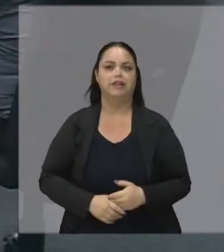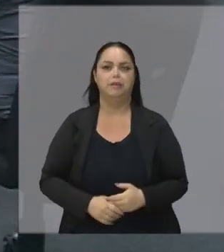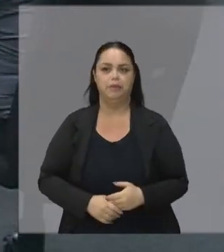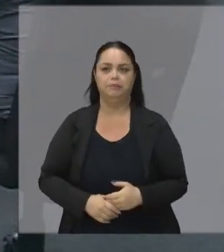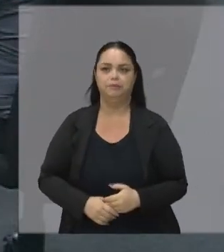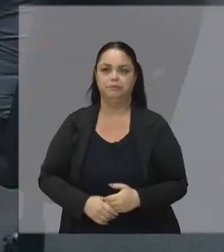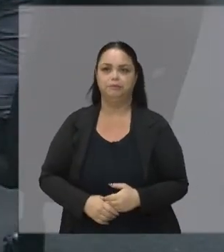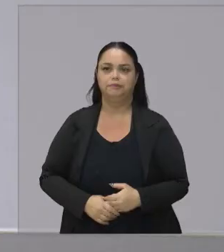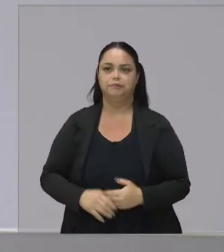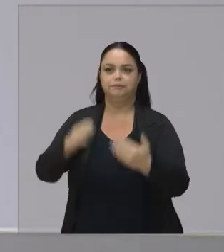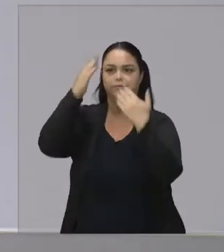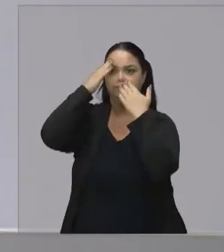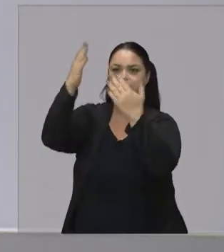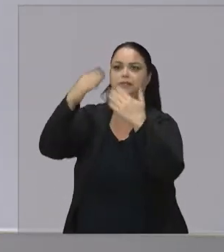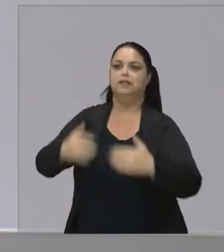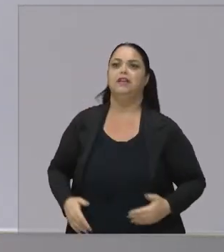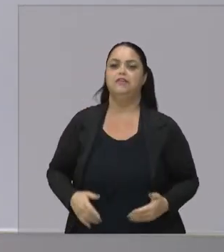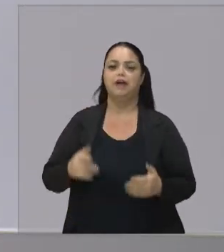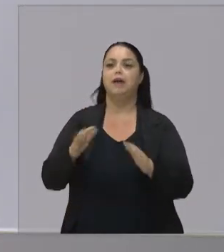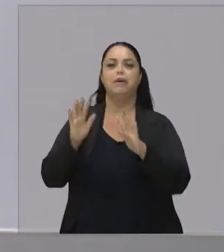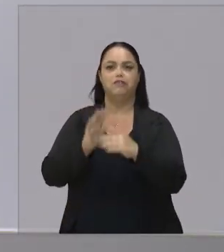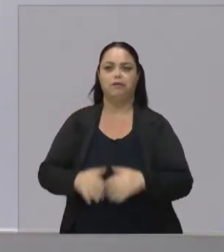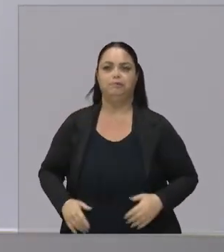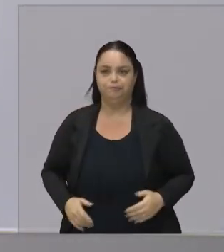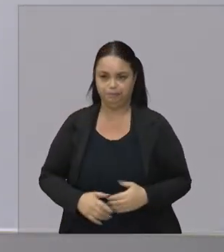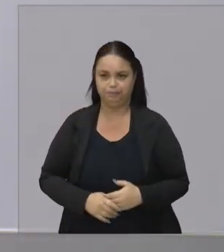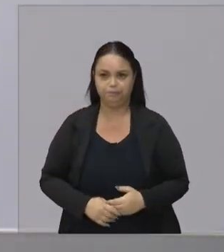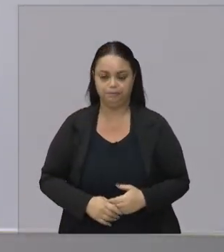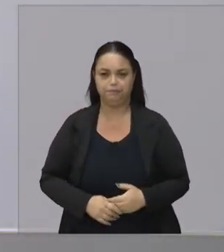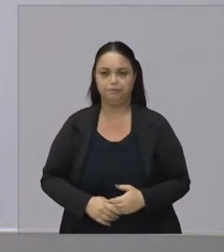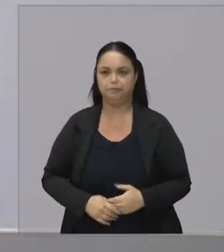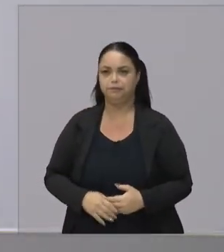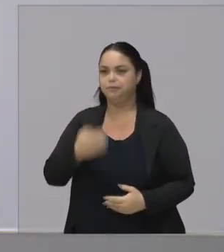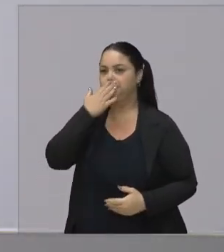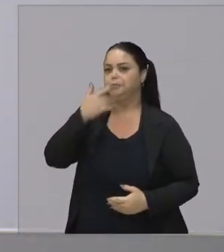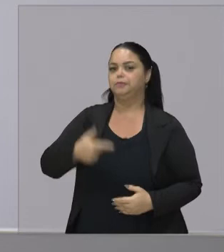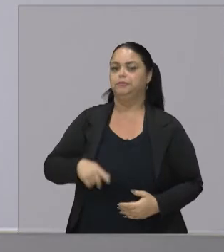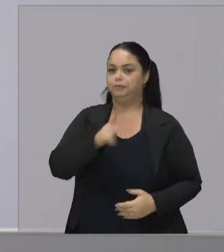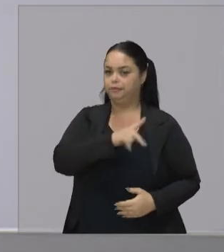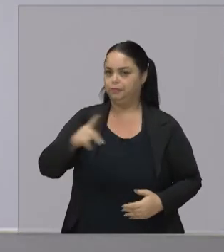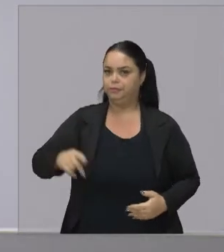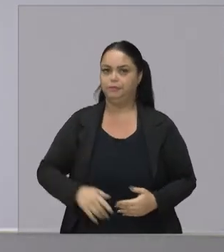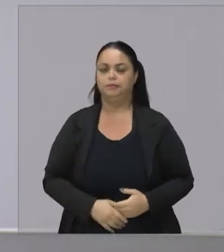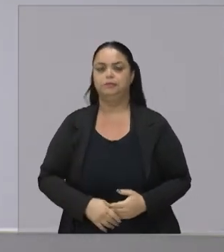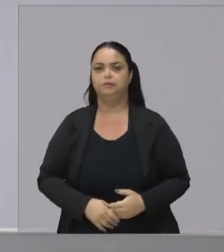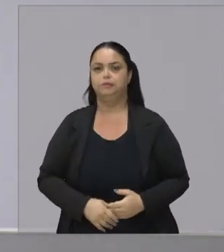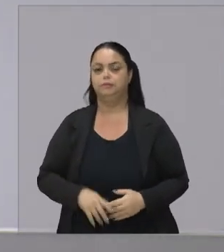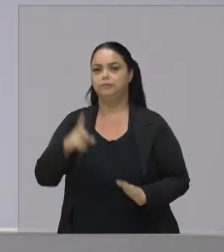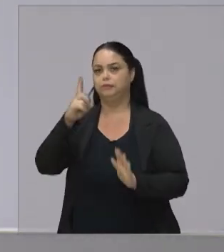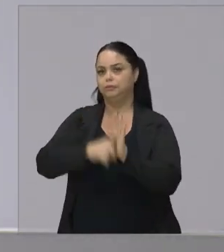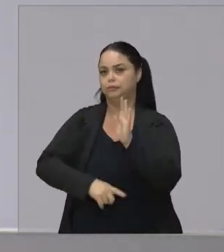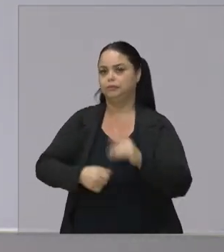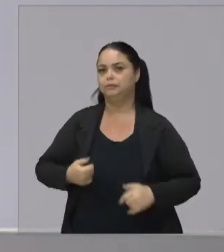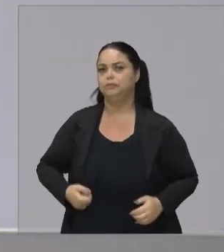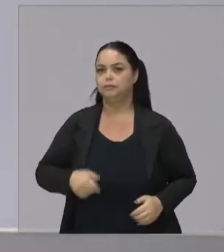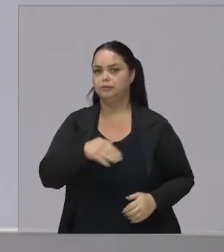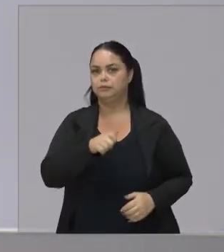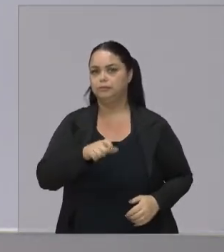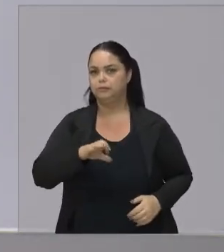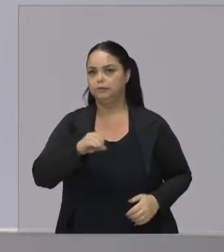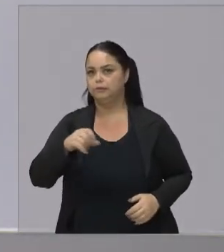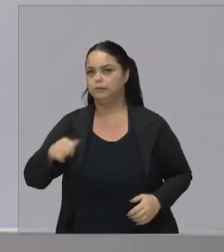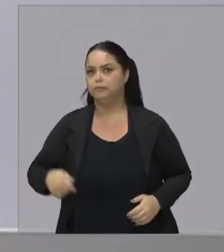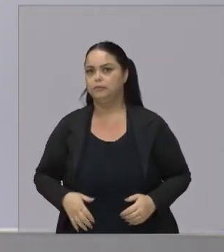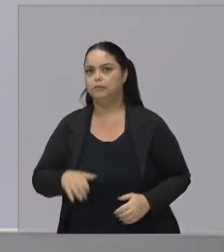Obrigado Obrigado querida Kátia Gostaria de pedir Ao professor Diretor de alto rendimento Professor Marco Olivato